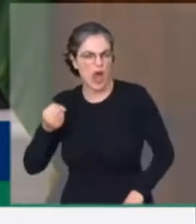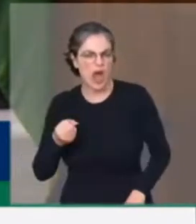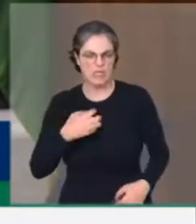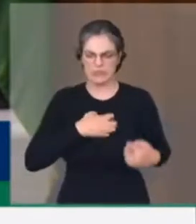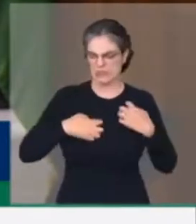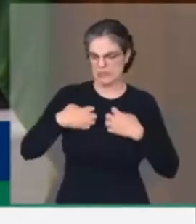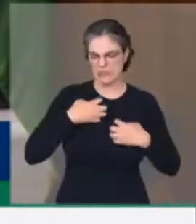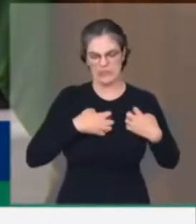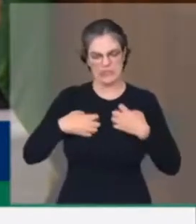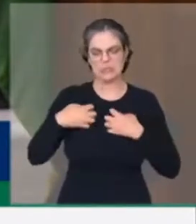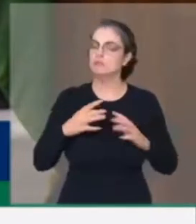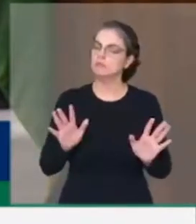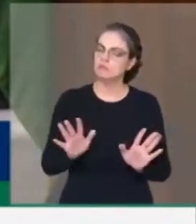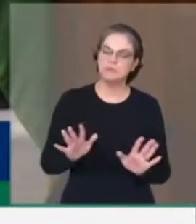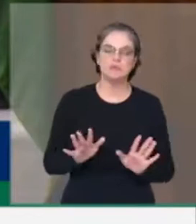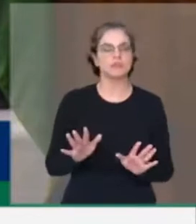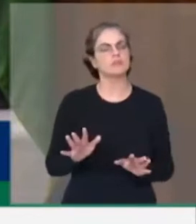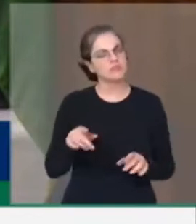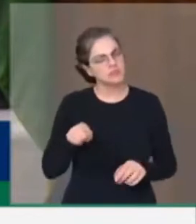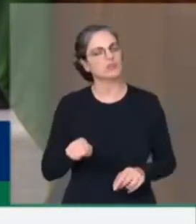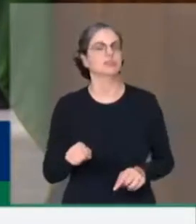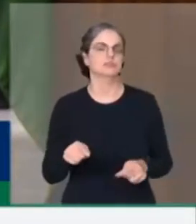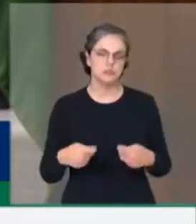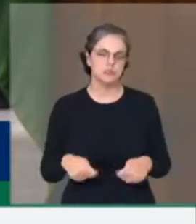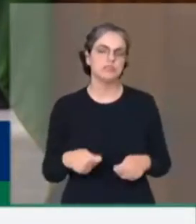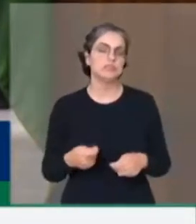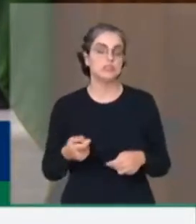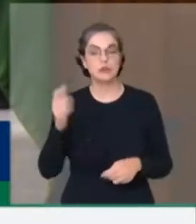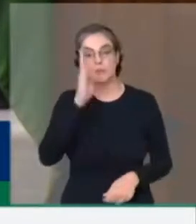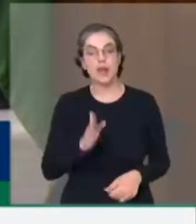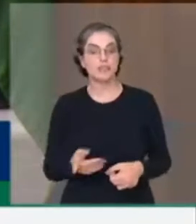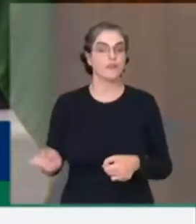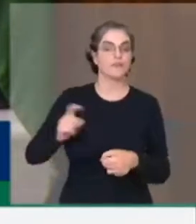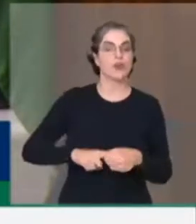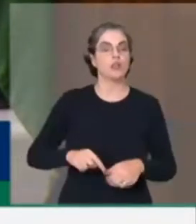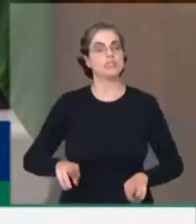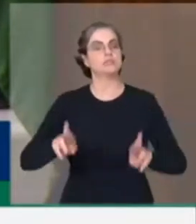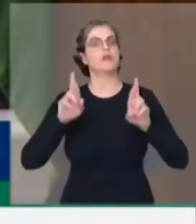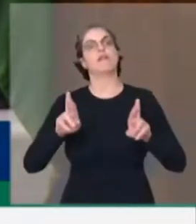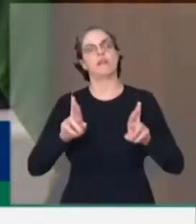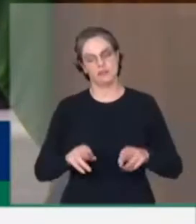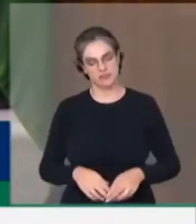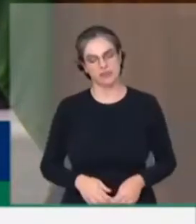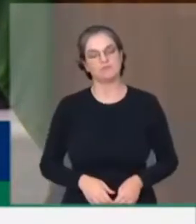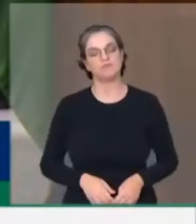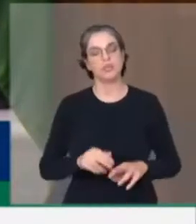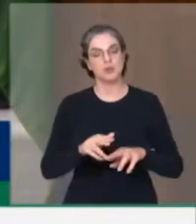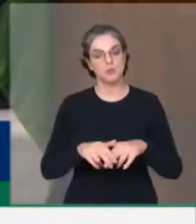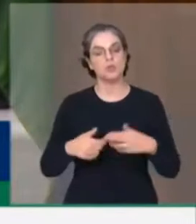ressentimento. E é isso que o Brasil precisa, recuperar esperança e hoje